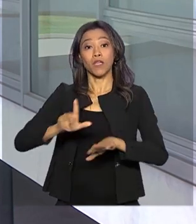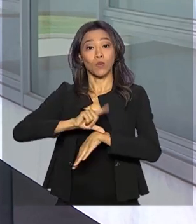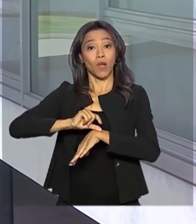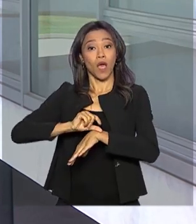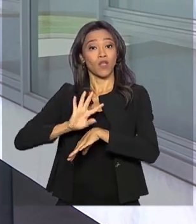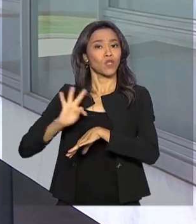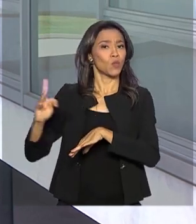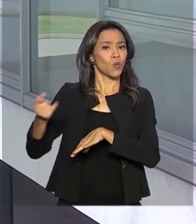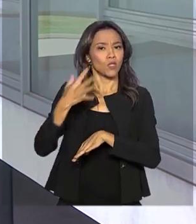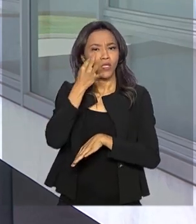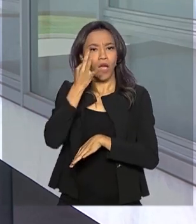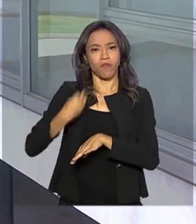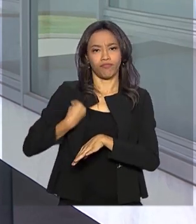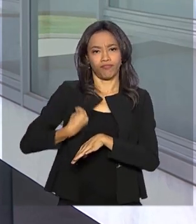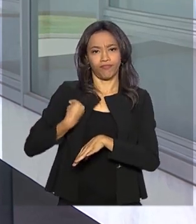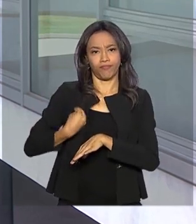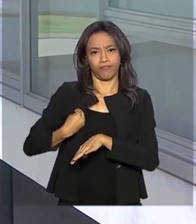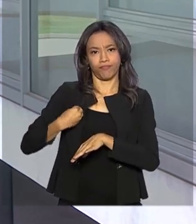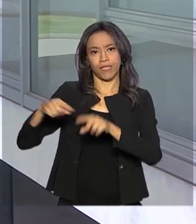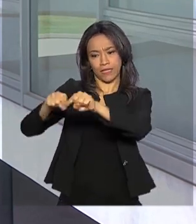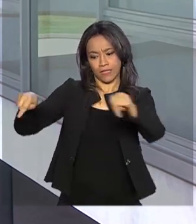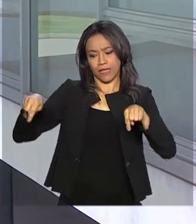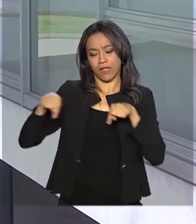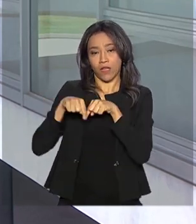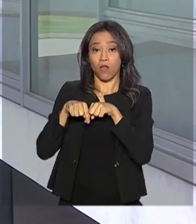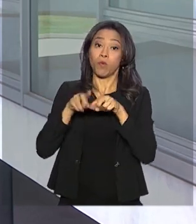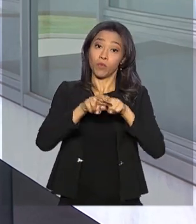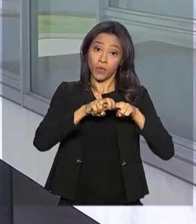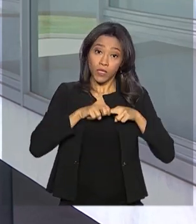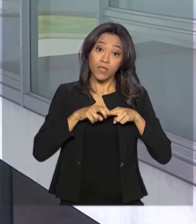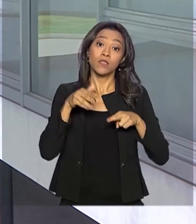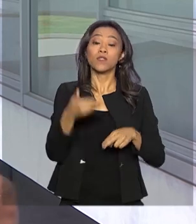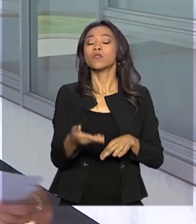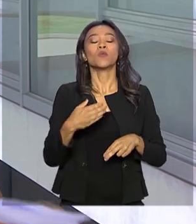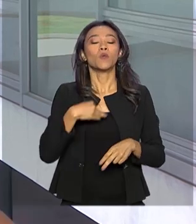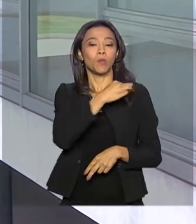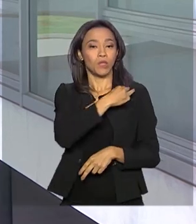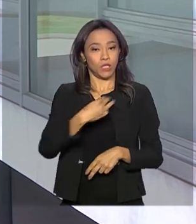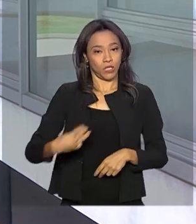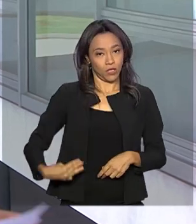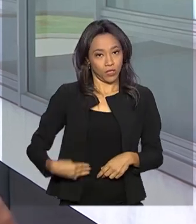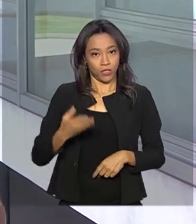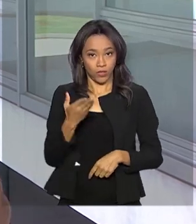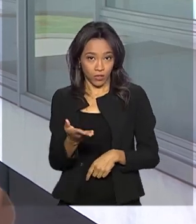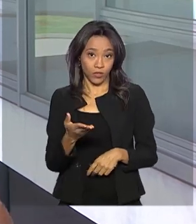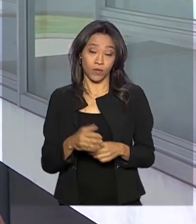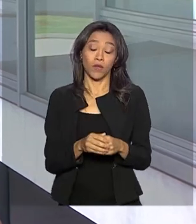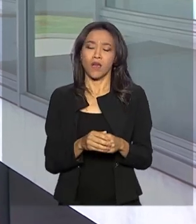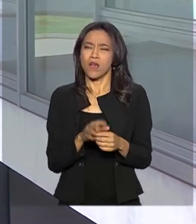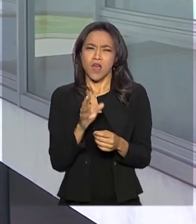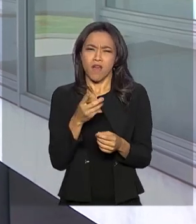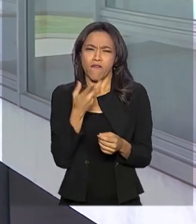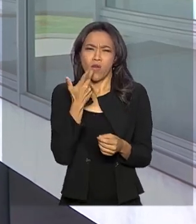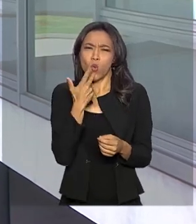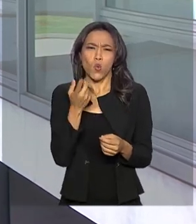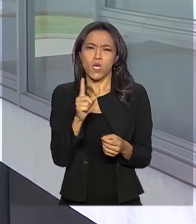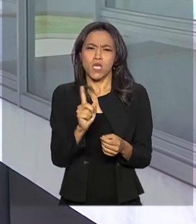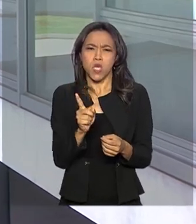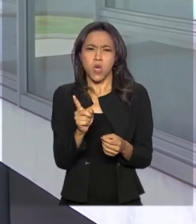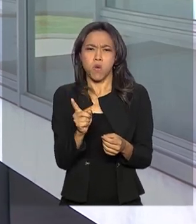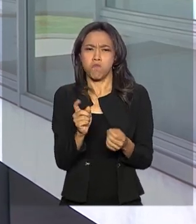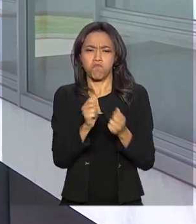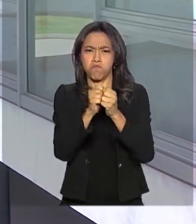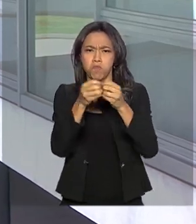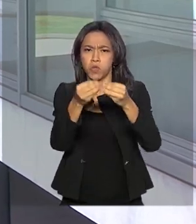aula. Por isso, o ministro da Educação, Abraham Weintraub, disse que os episódios não configuraram o vazamento e não prejudicaram os participantes.